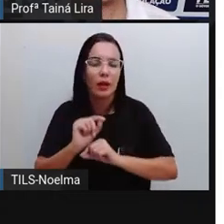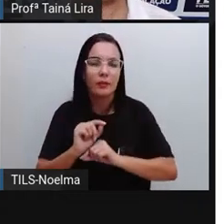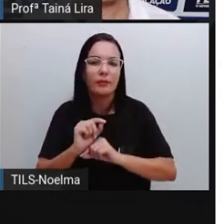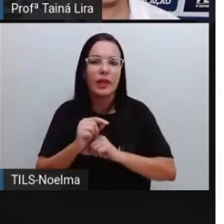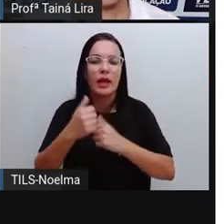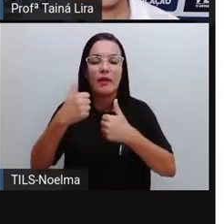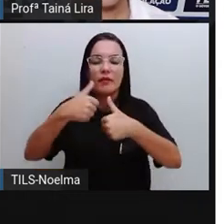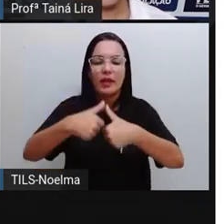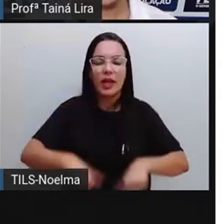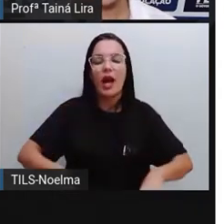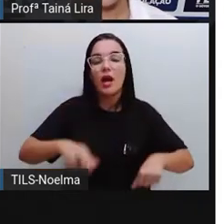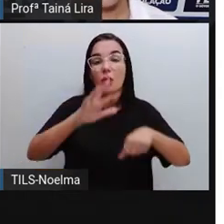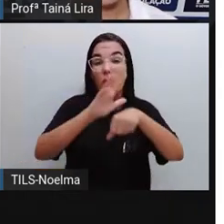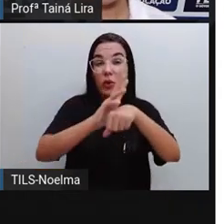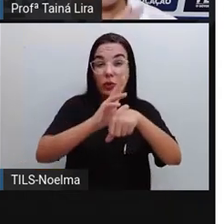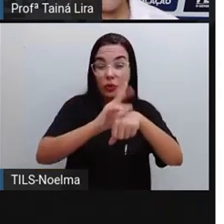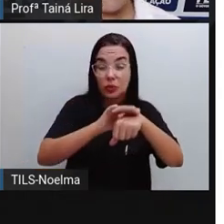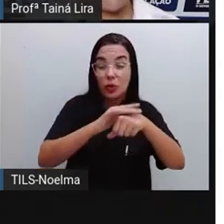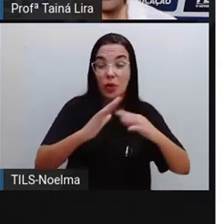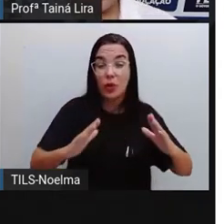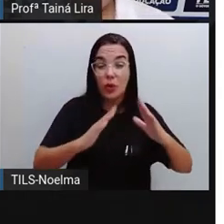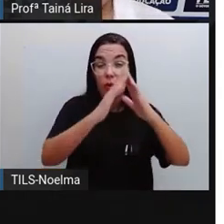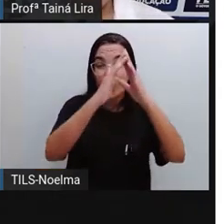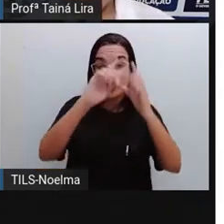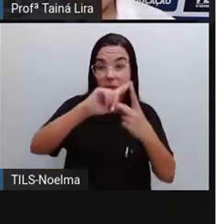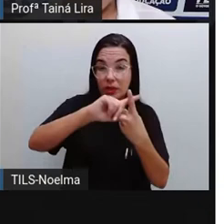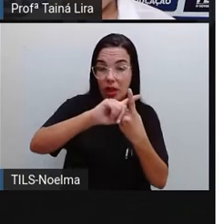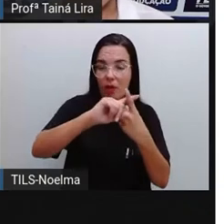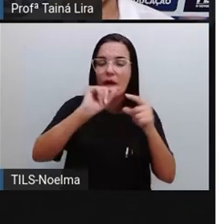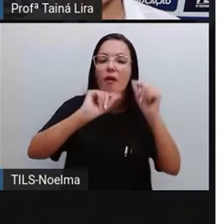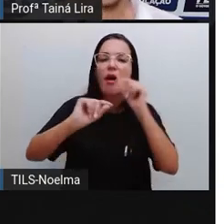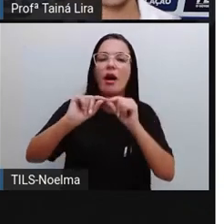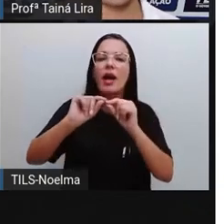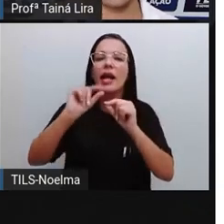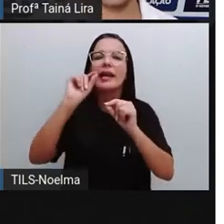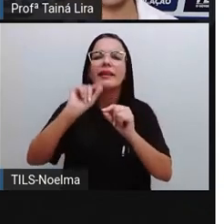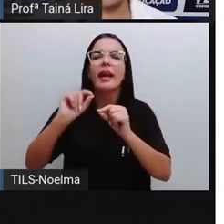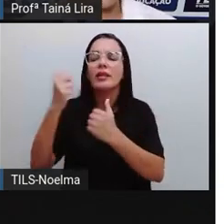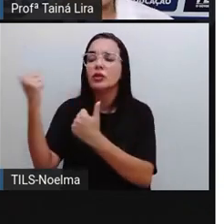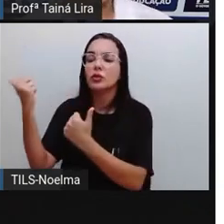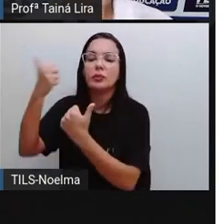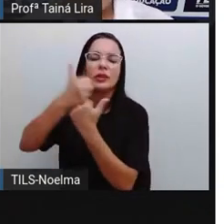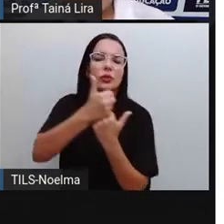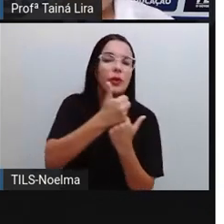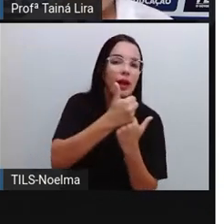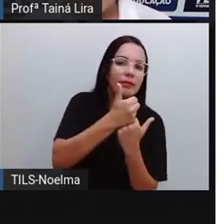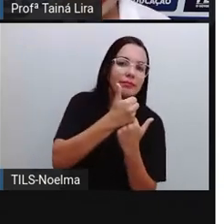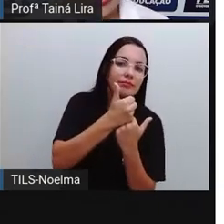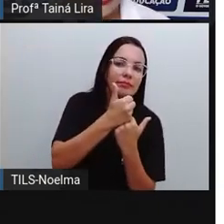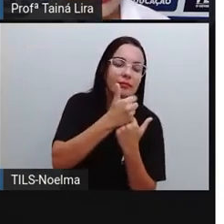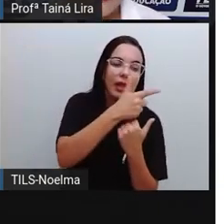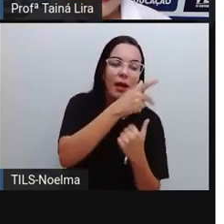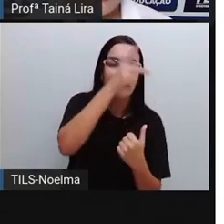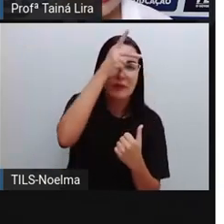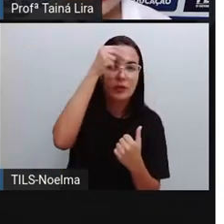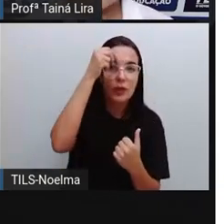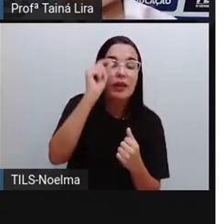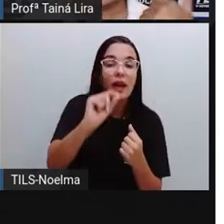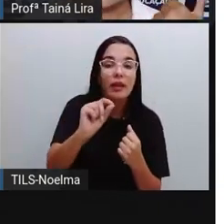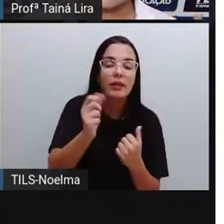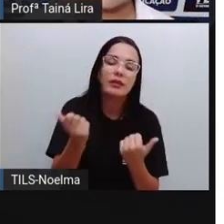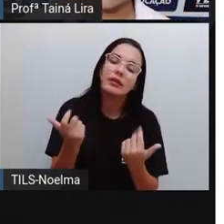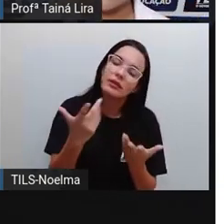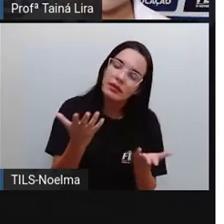e ele se afastava dos seus trabalhos na prefeitura, tá?